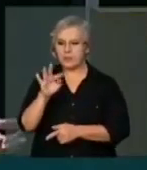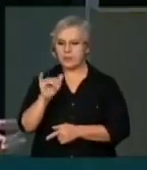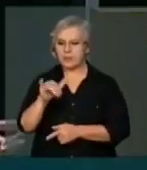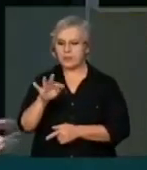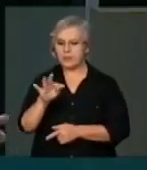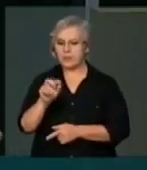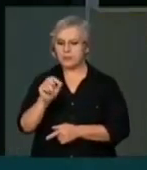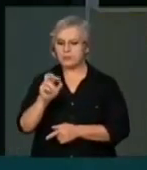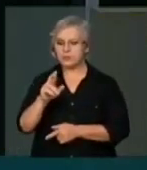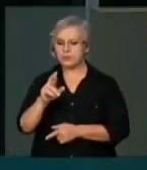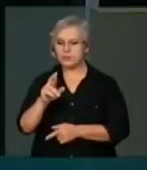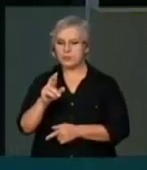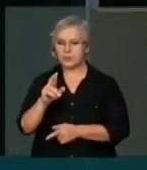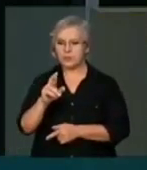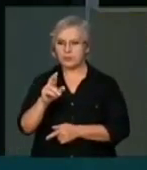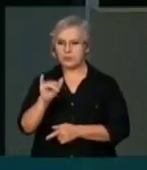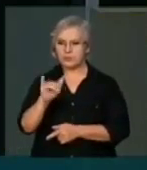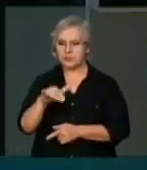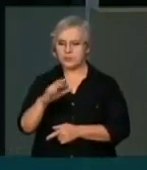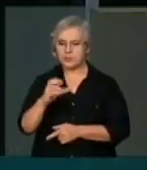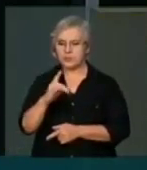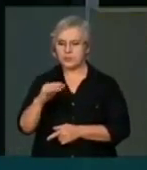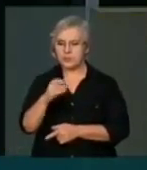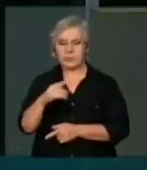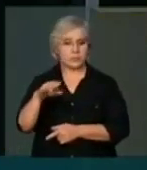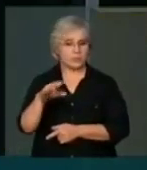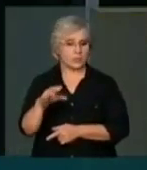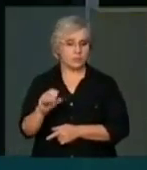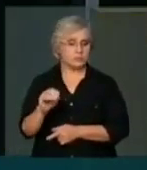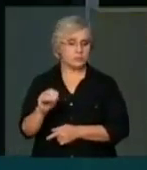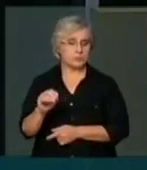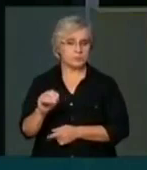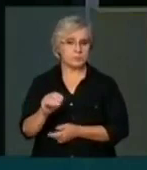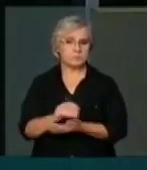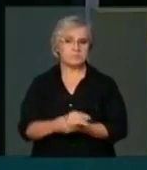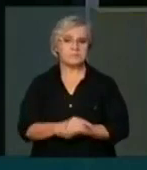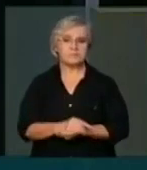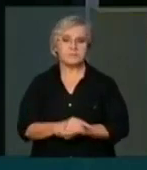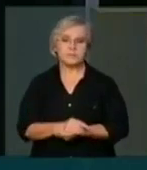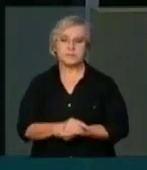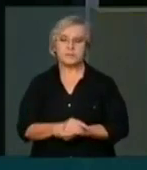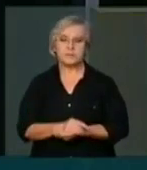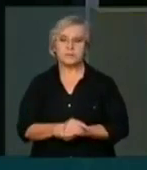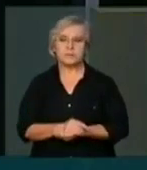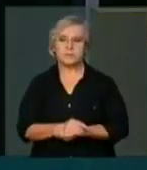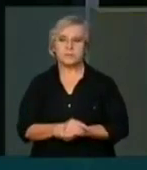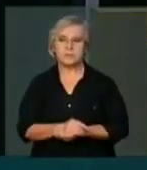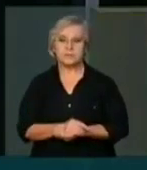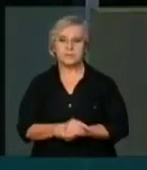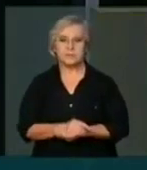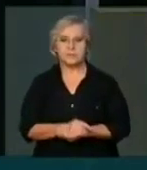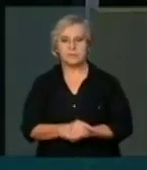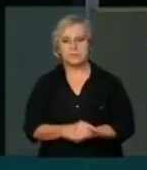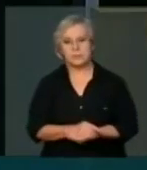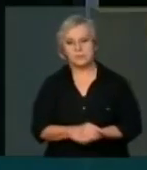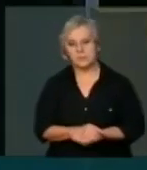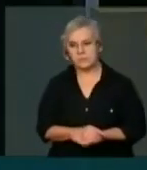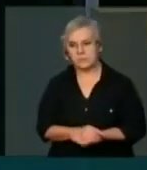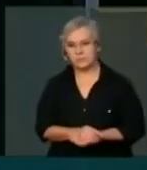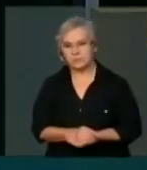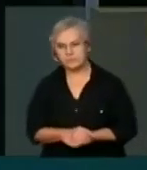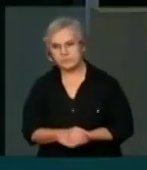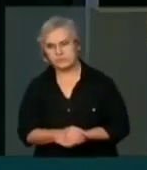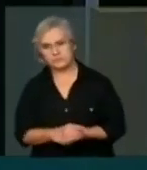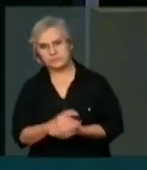plástico, com o ponteiro fora da faixa verde, ou ainda não ser o extintor tipo A, B, C.